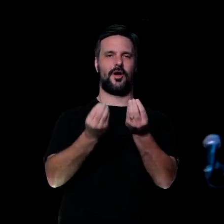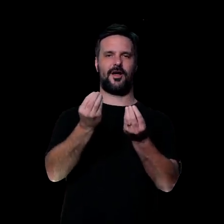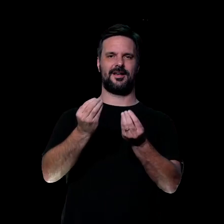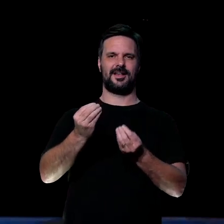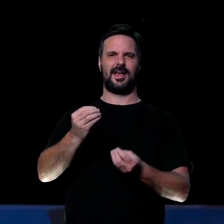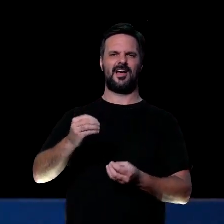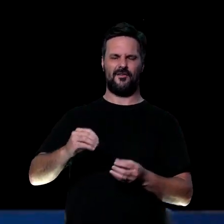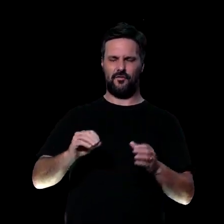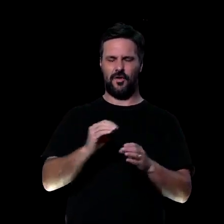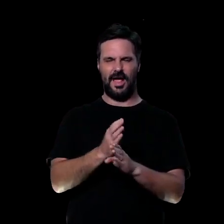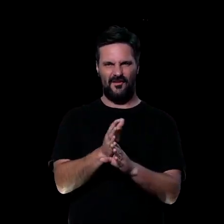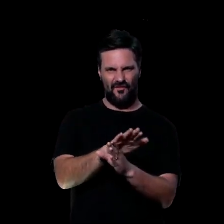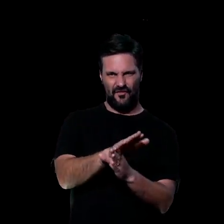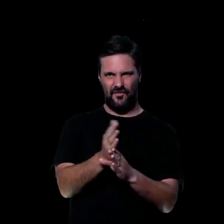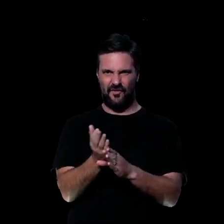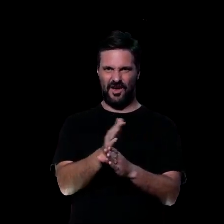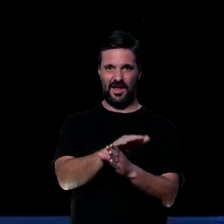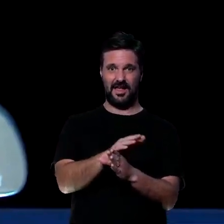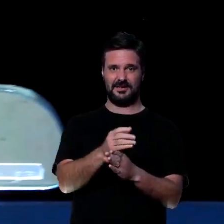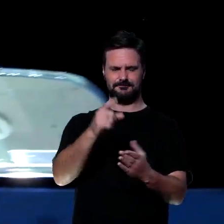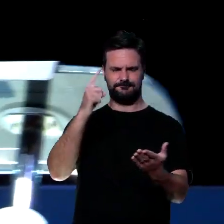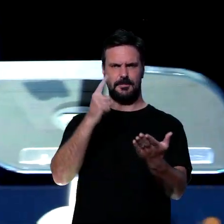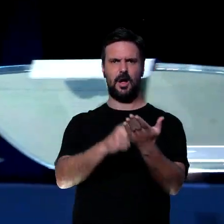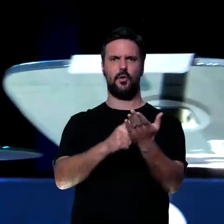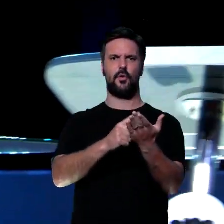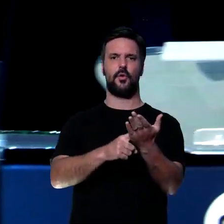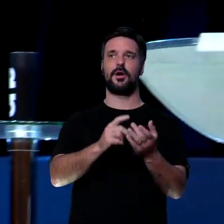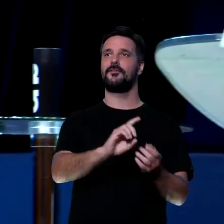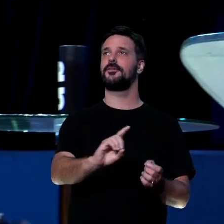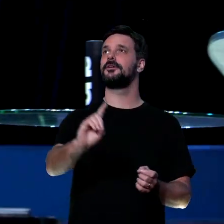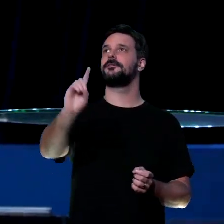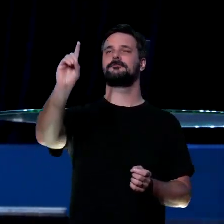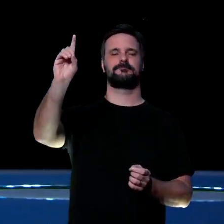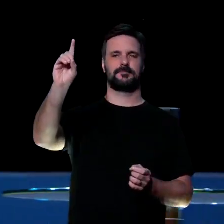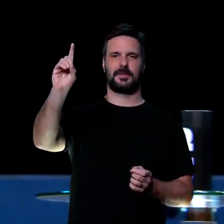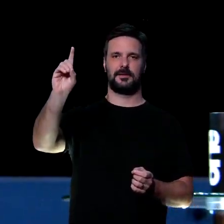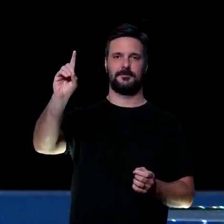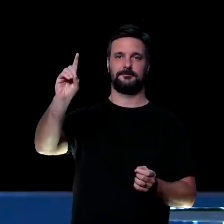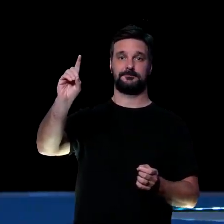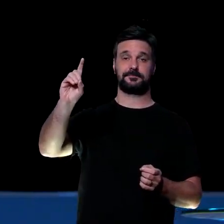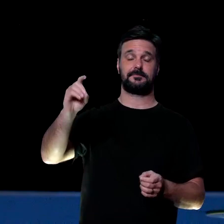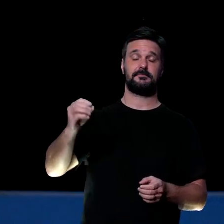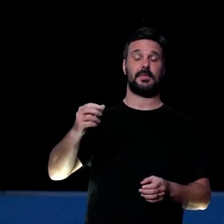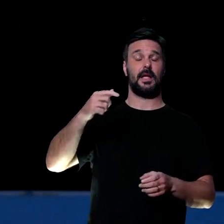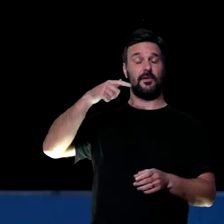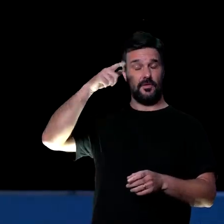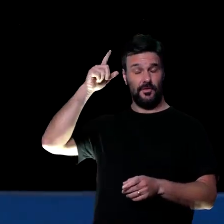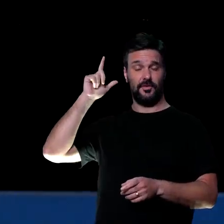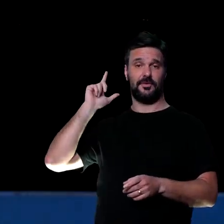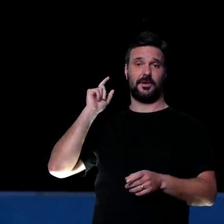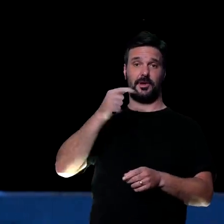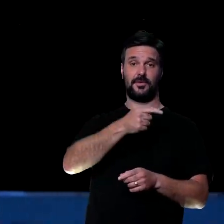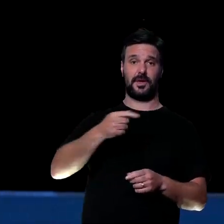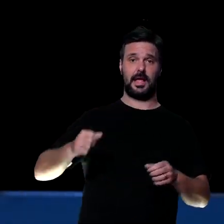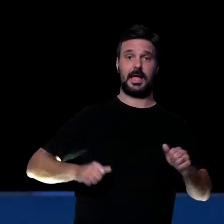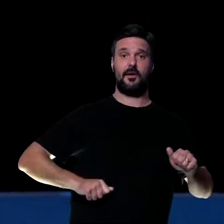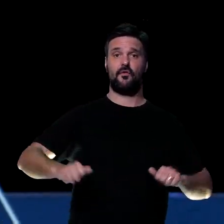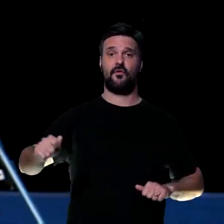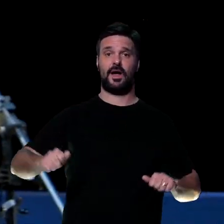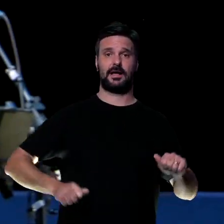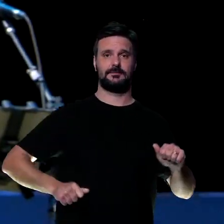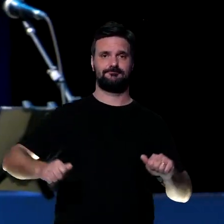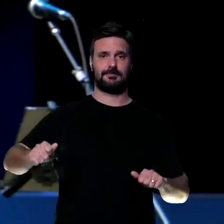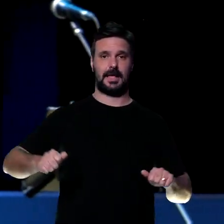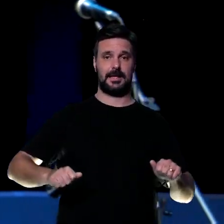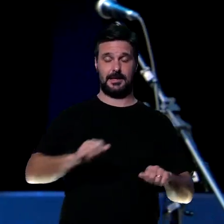vida espiritual, no nosso propósito com Deus. E essas últimas semanas a gente estudou o livro de Atos com as